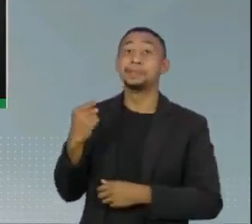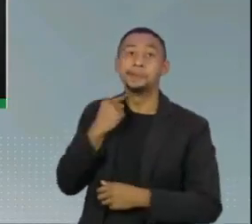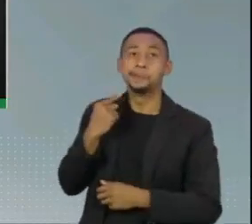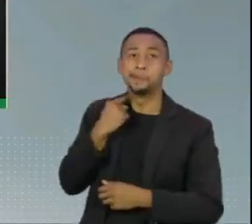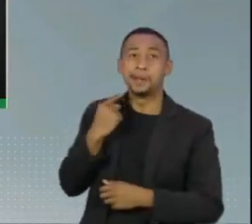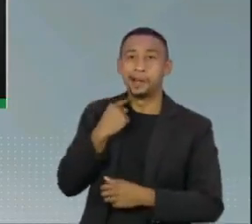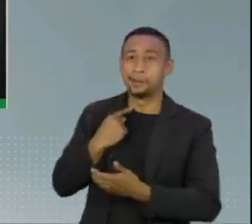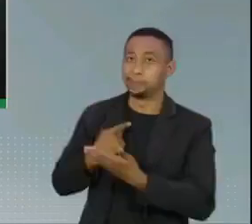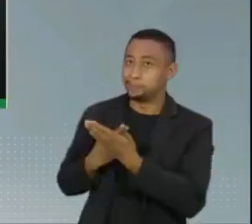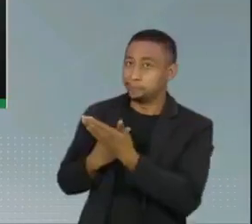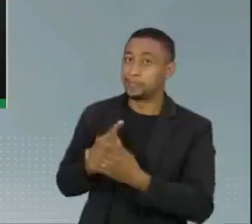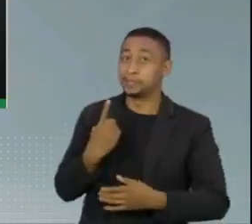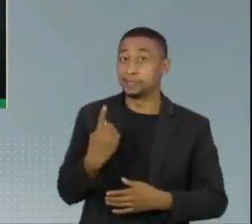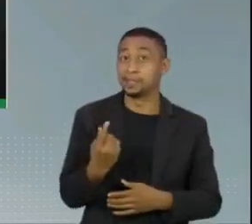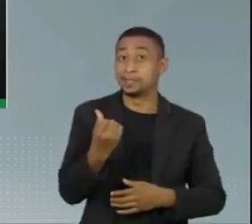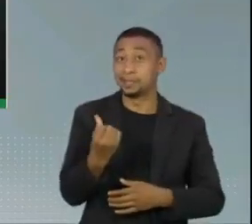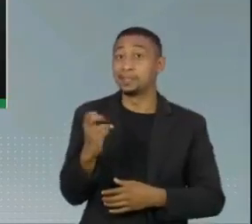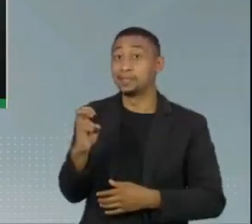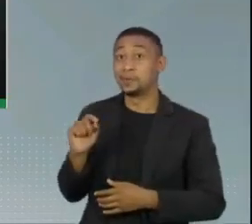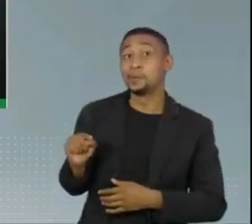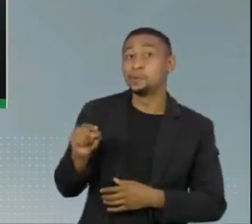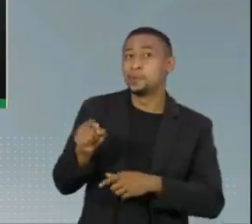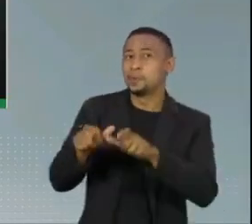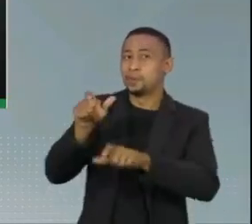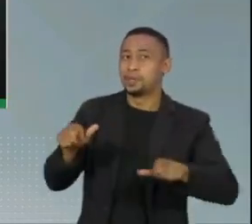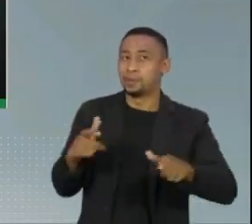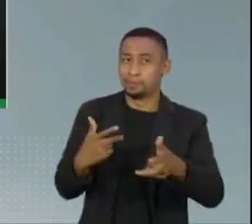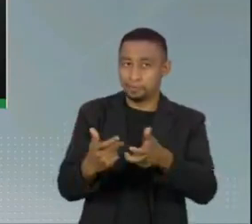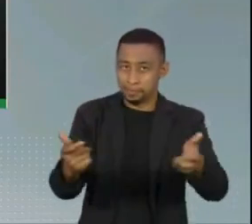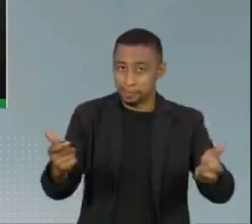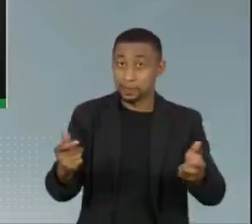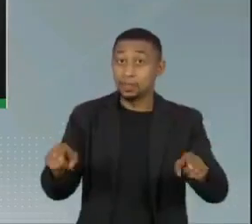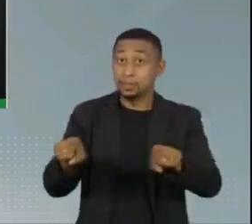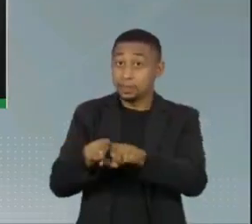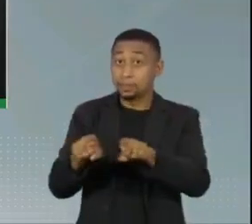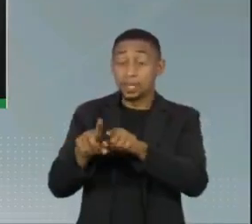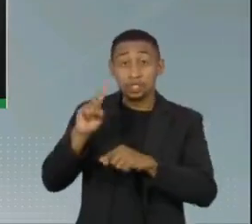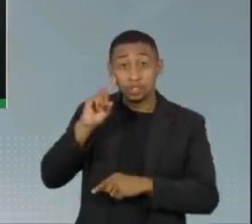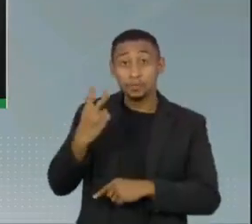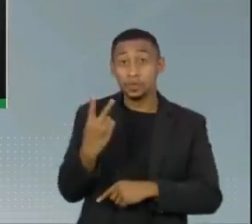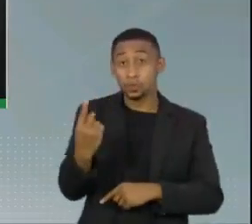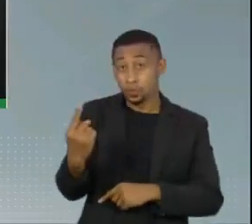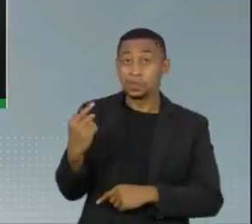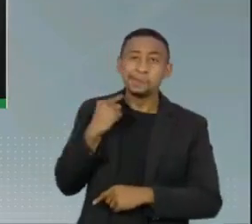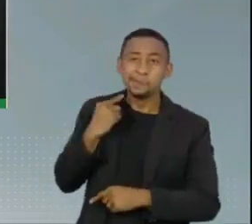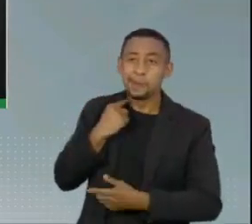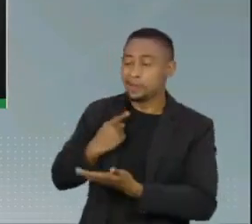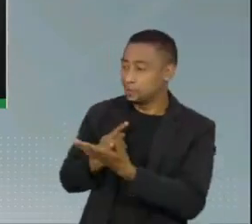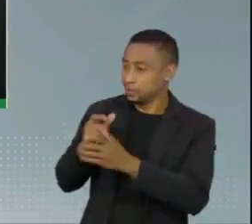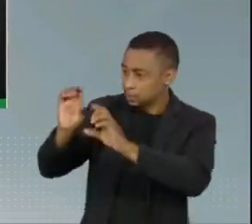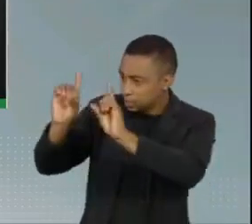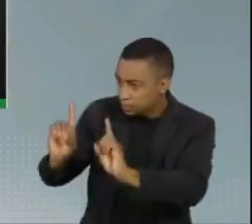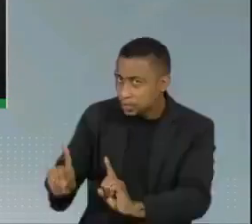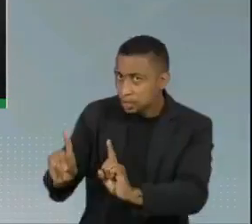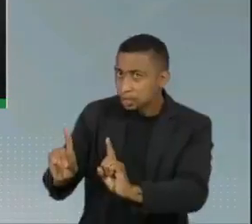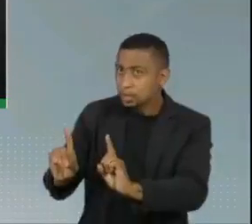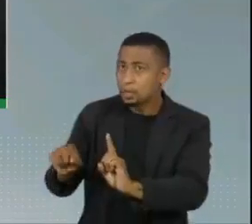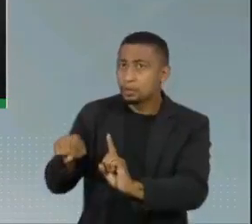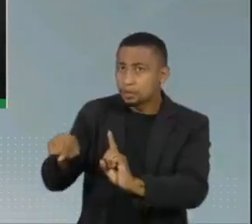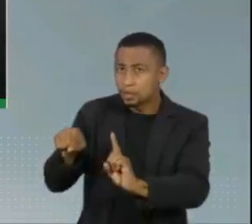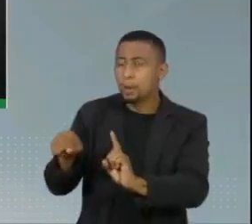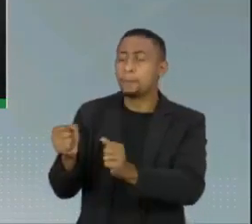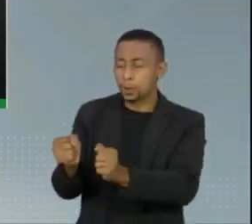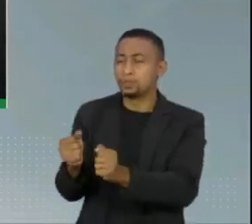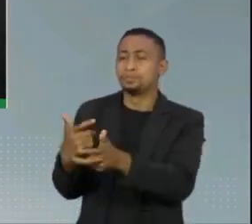abrimos, então, já as pessoas com comorbidades. E, em seguida, junto, no dia 21 de maio, as pessoas com deficiência permanente,